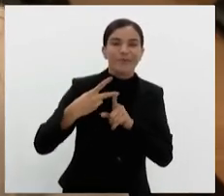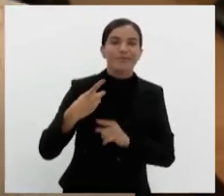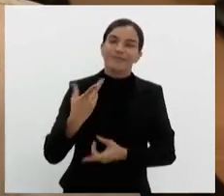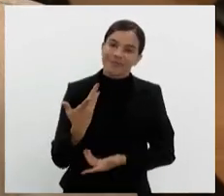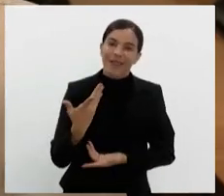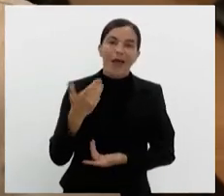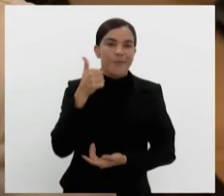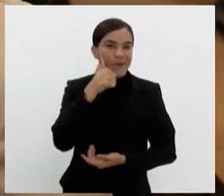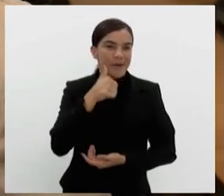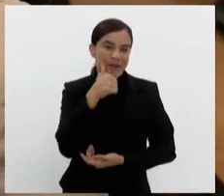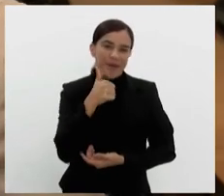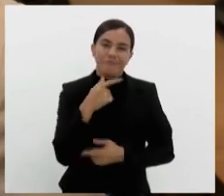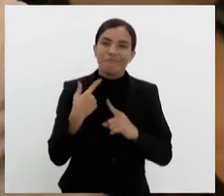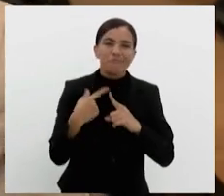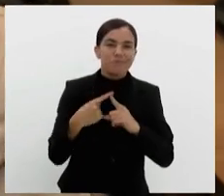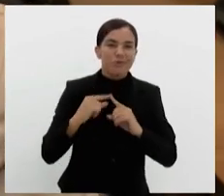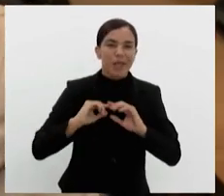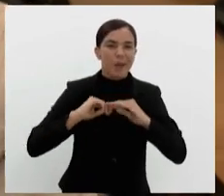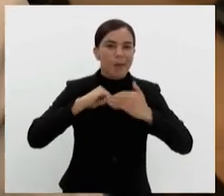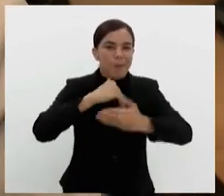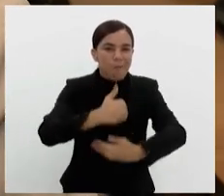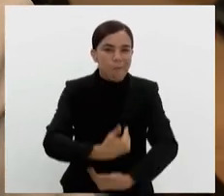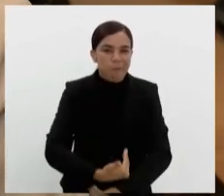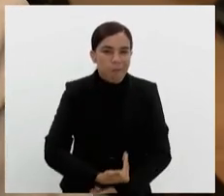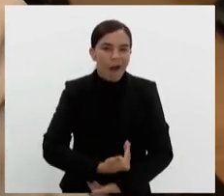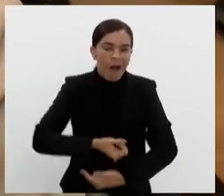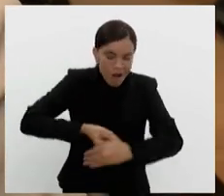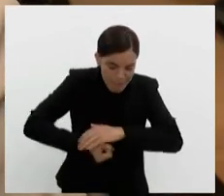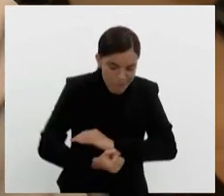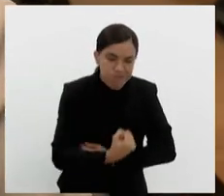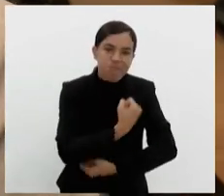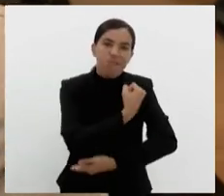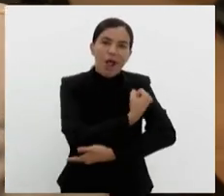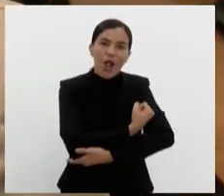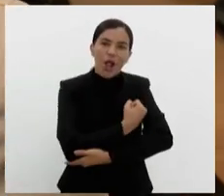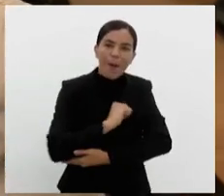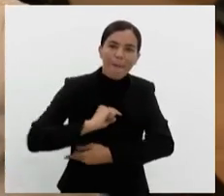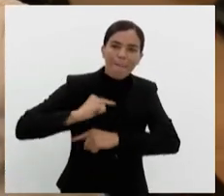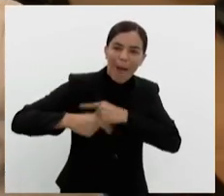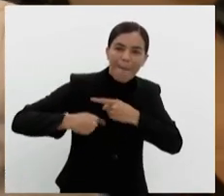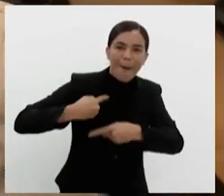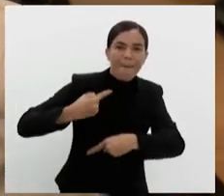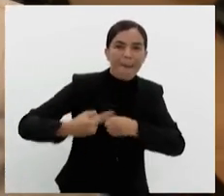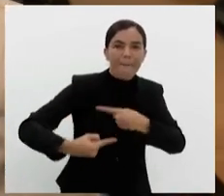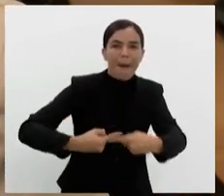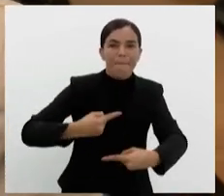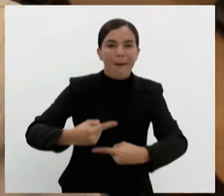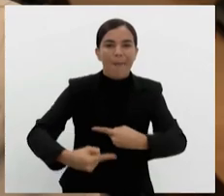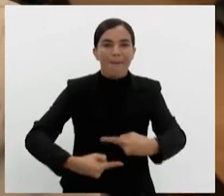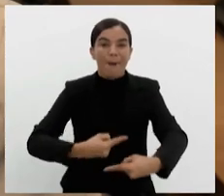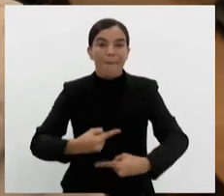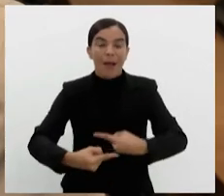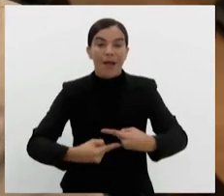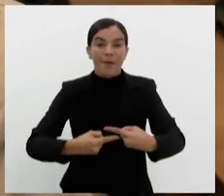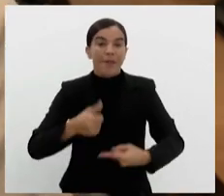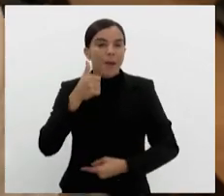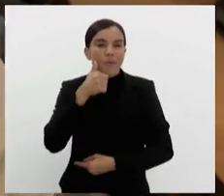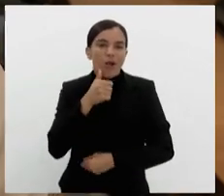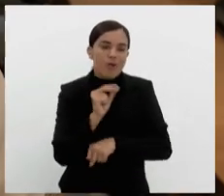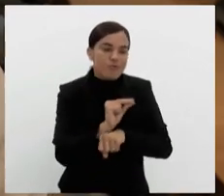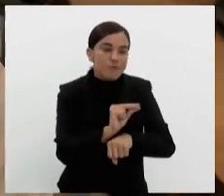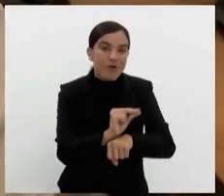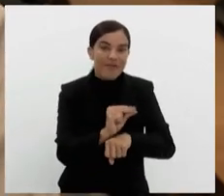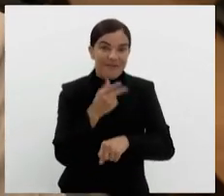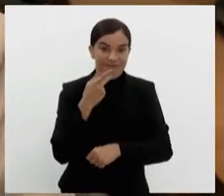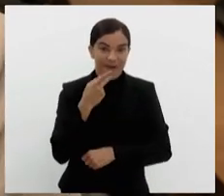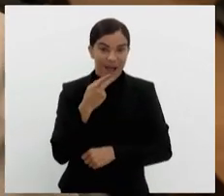gesta e que vai constituindo a sociedade ali com os novos seres que vão nascendo. É a mulher que tem o cuidado. Quando se